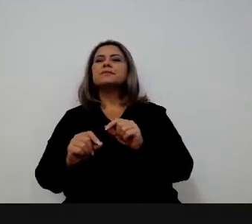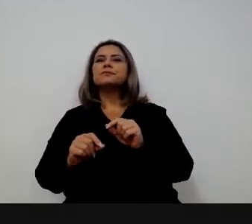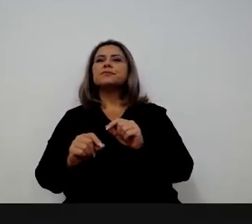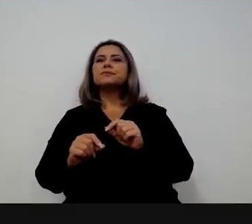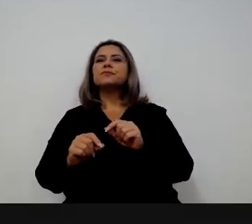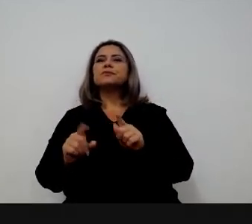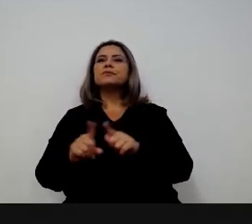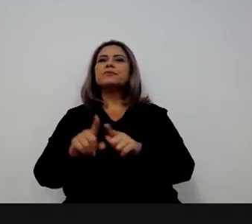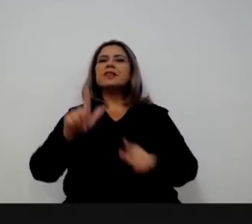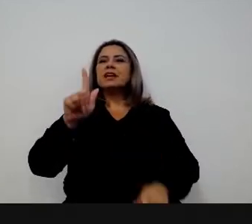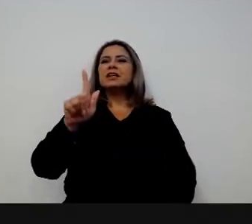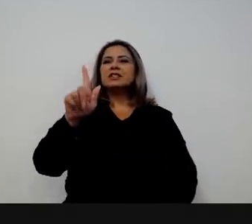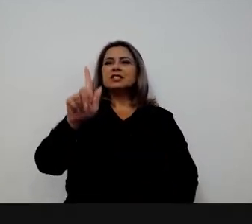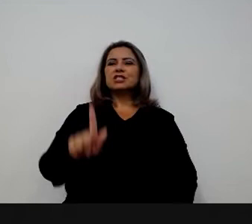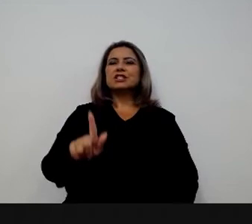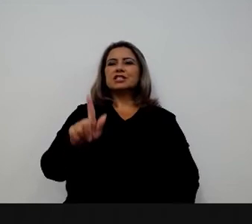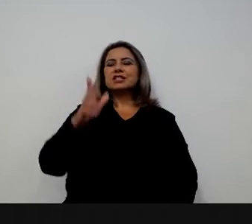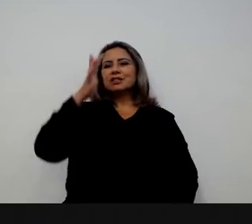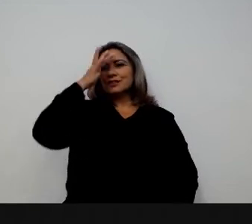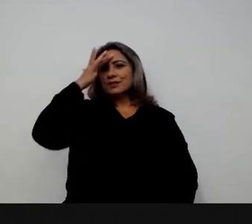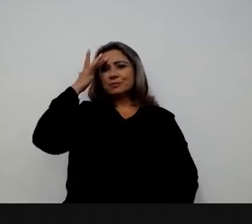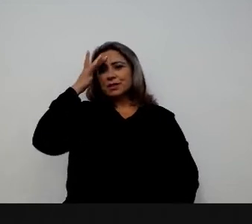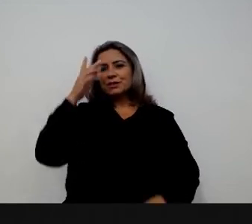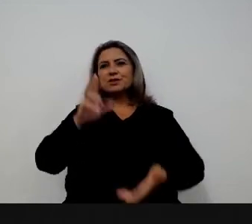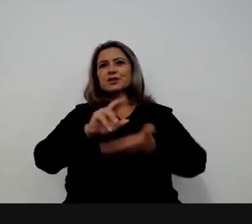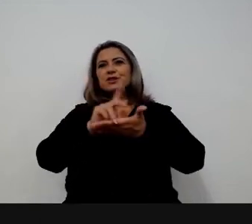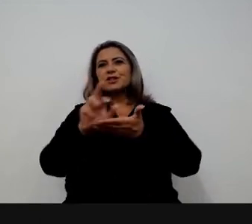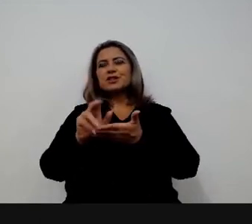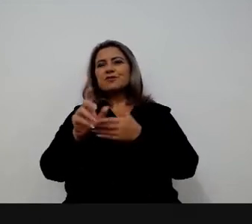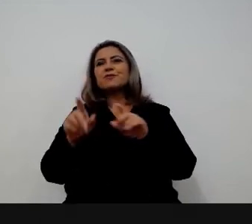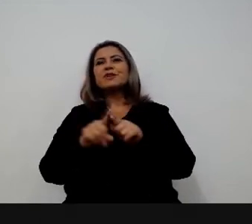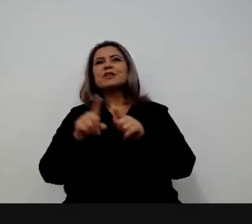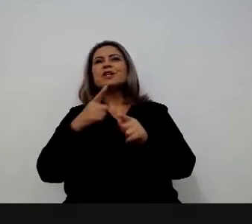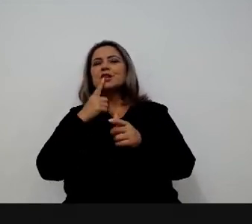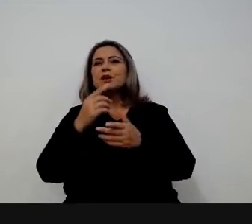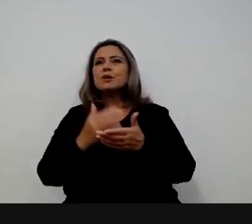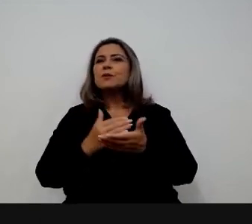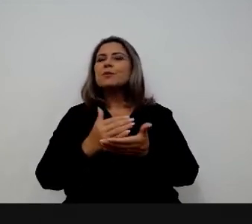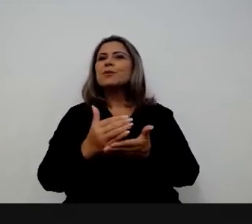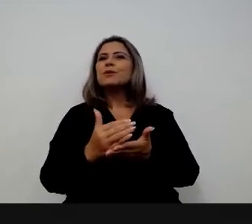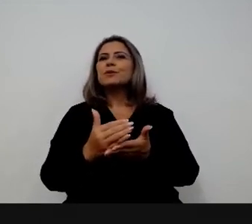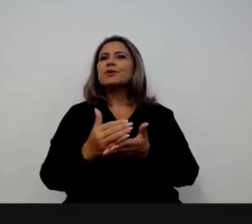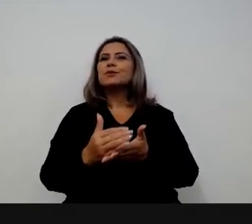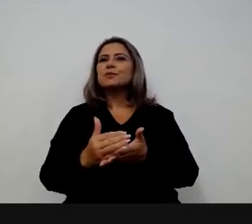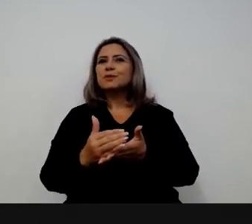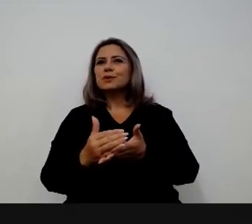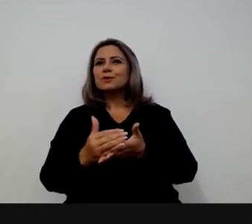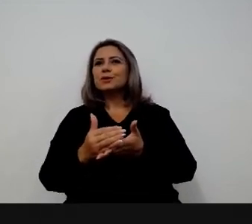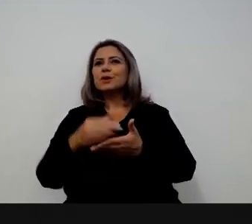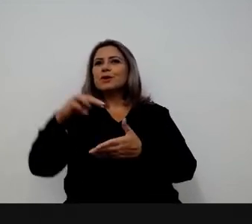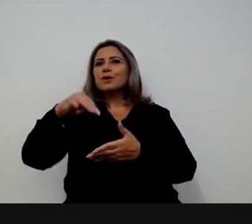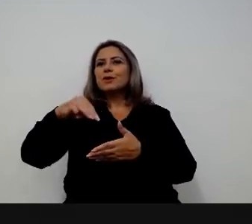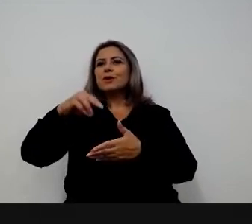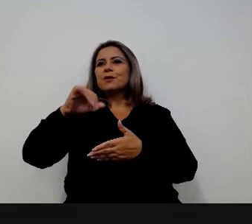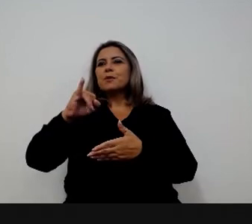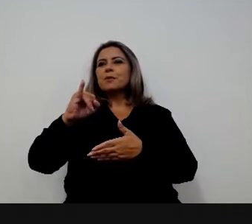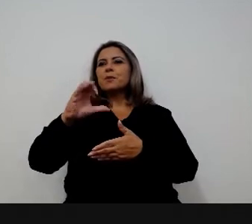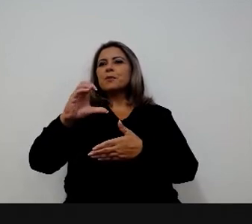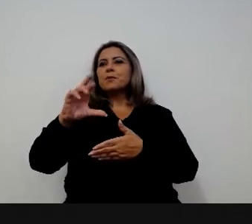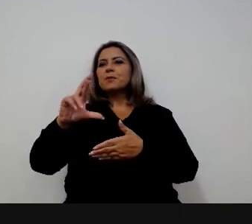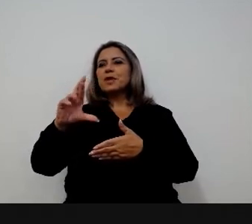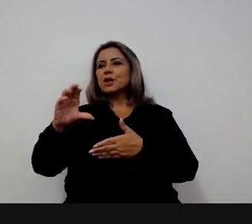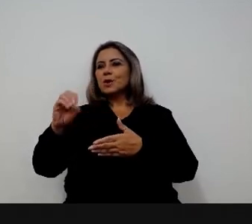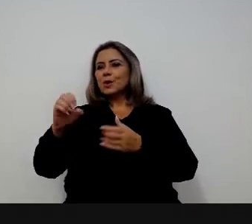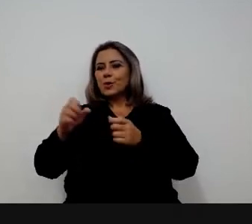as gestões de pessoas dos diversos órgãos para que a gente consiga a partir daí a gente pega do micro e a partir daí